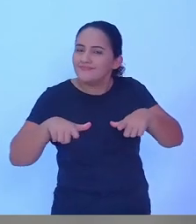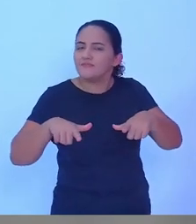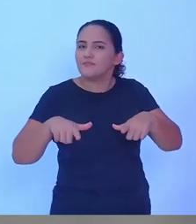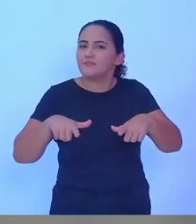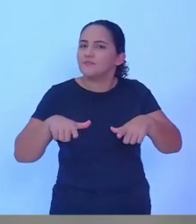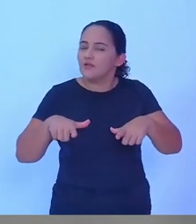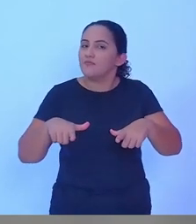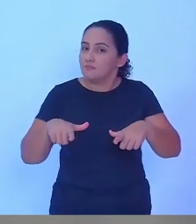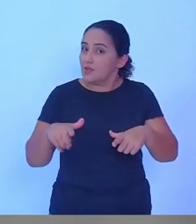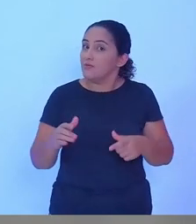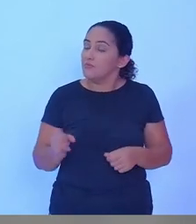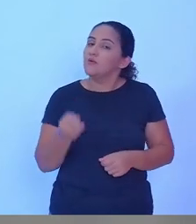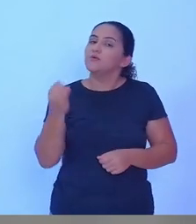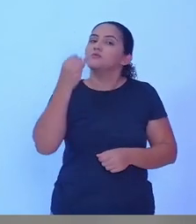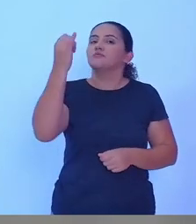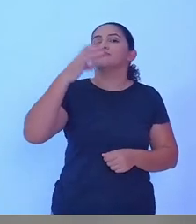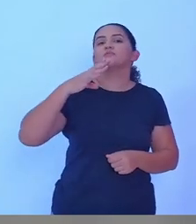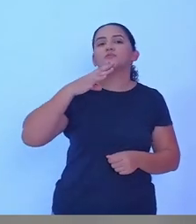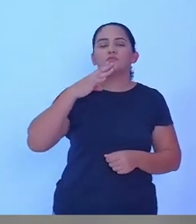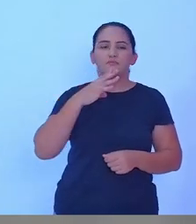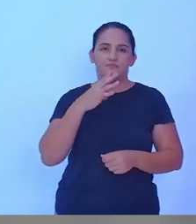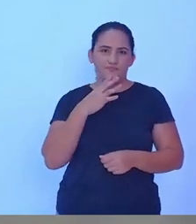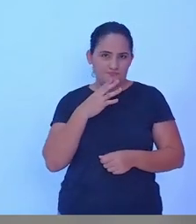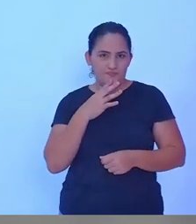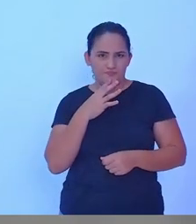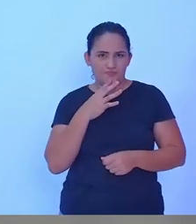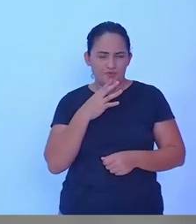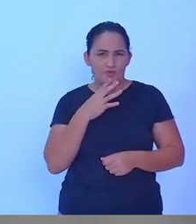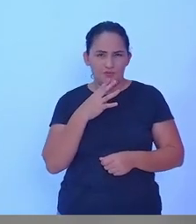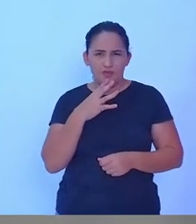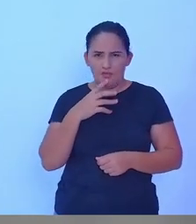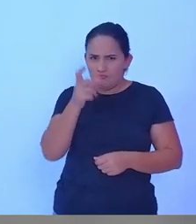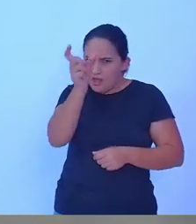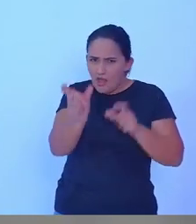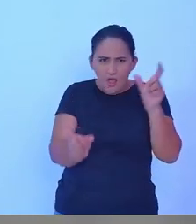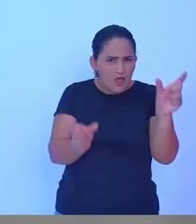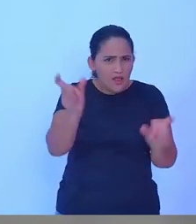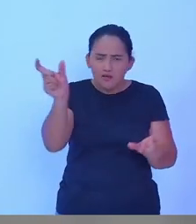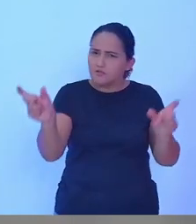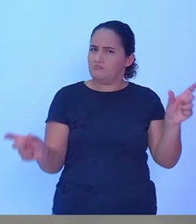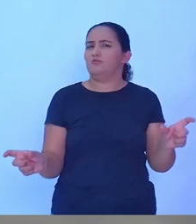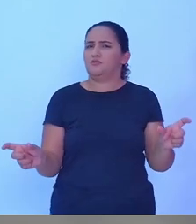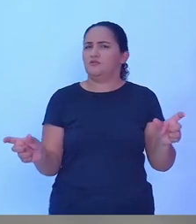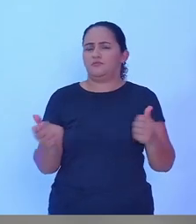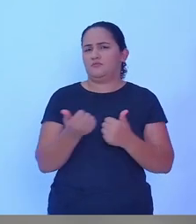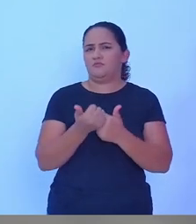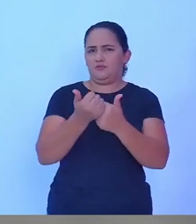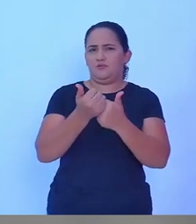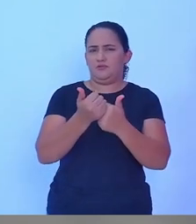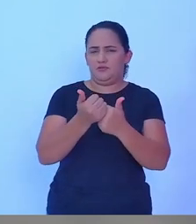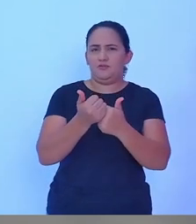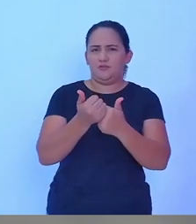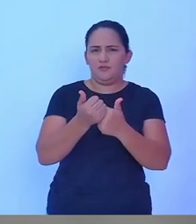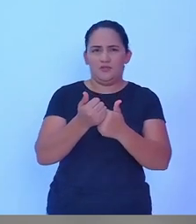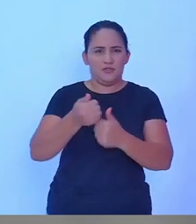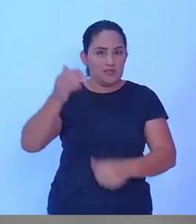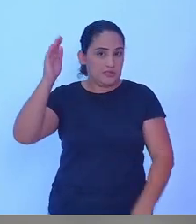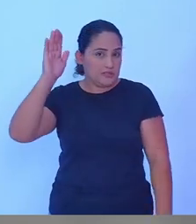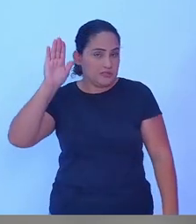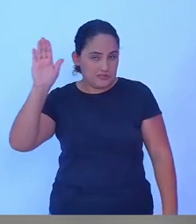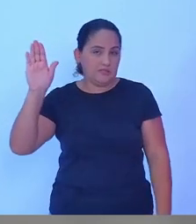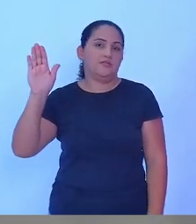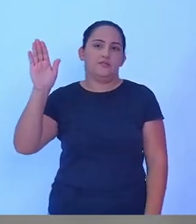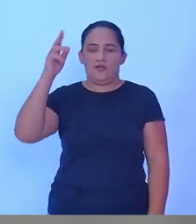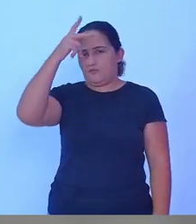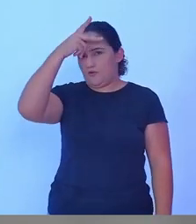que conhecer essas figuras que estão se dispondo a ser o vice-prefeito